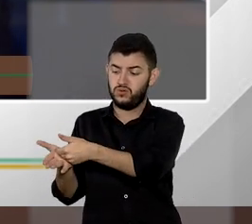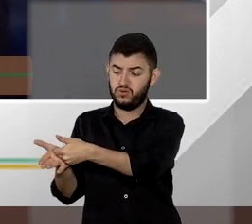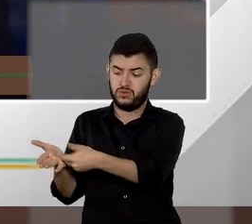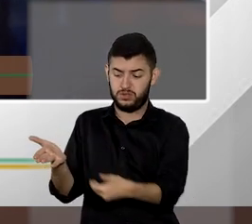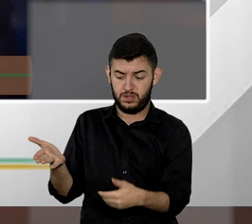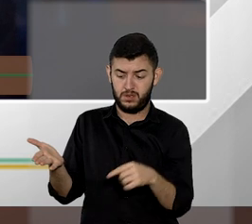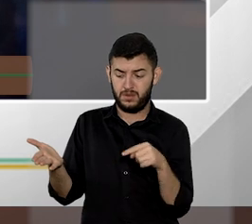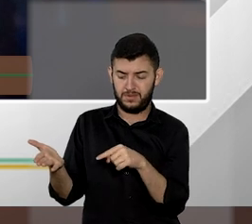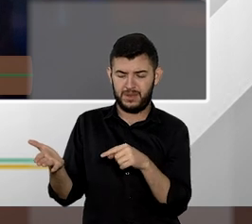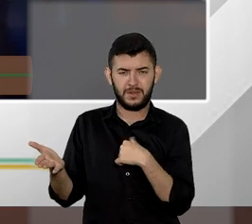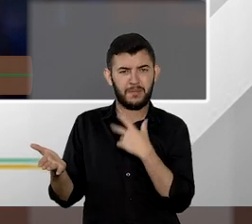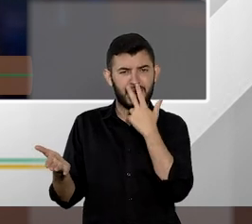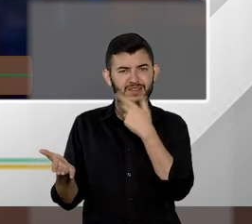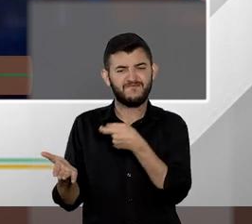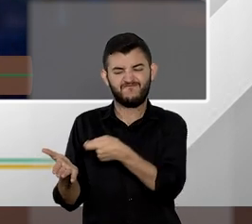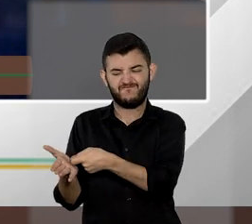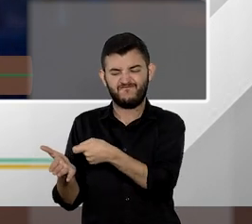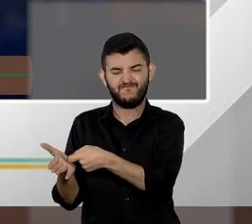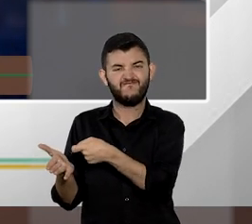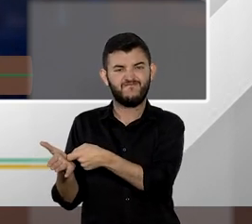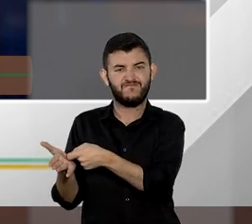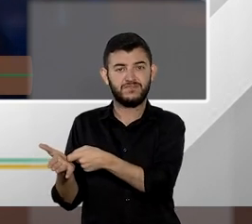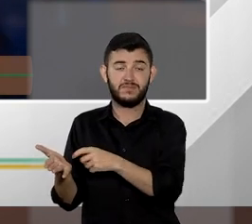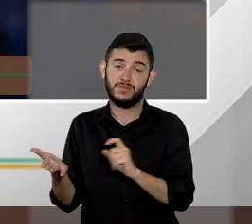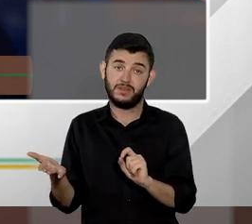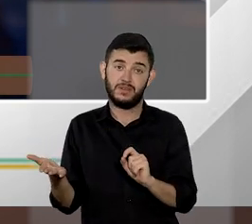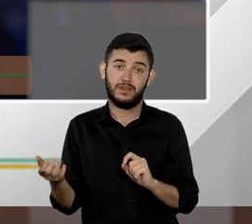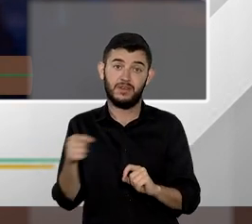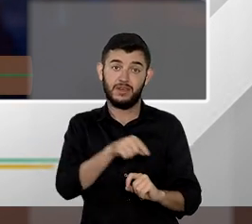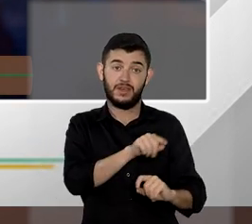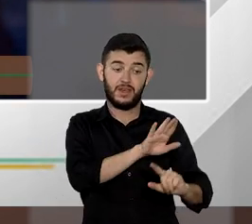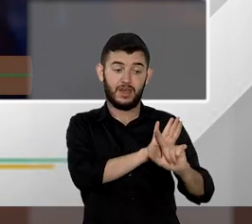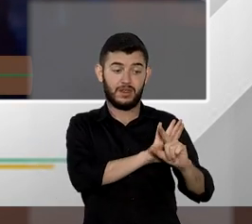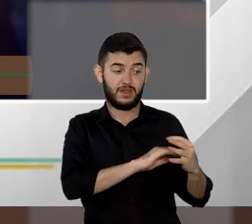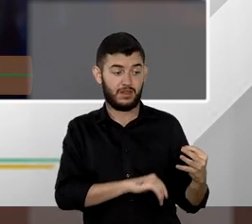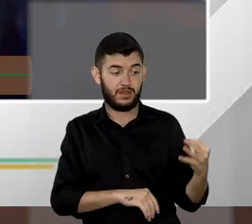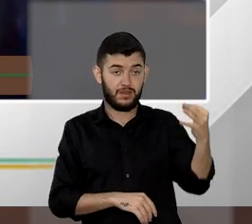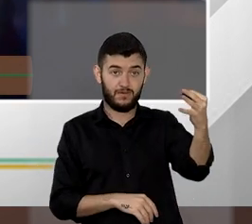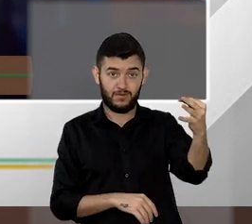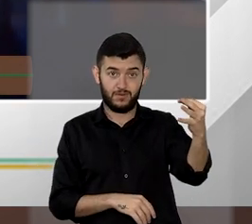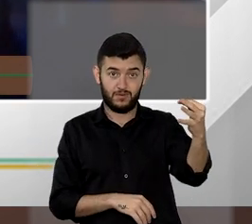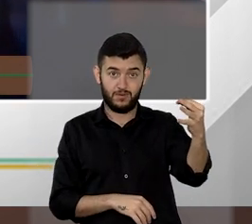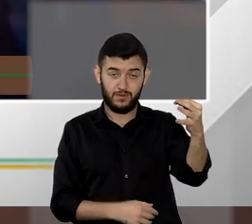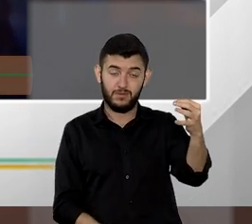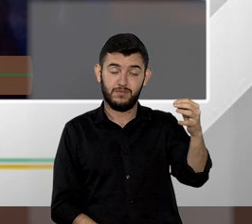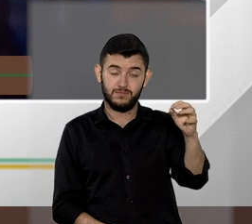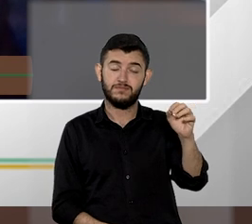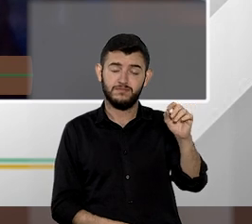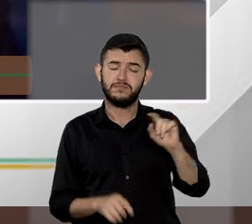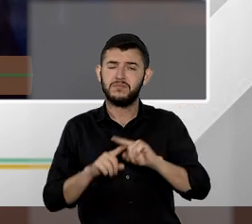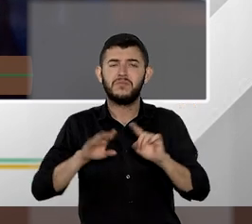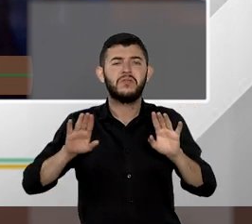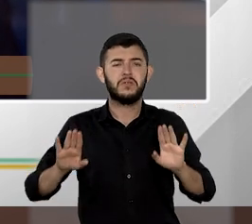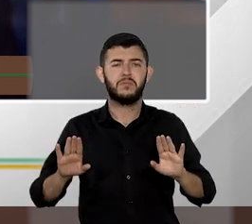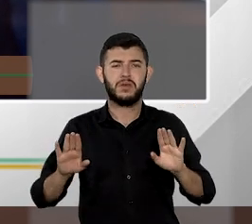é ígida que está aí e a futura a futura lei mas haverá que se